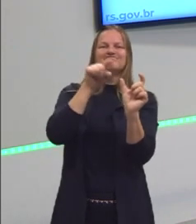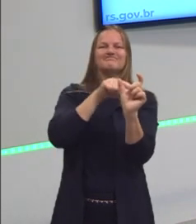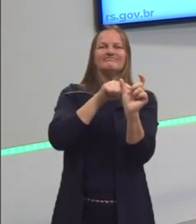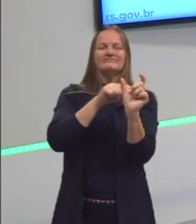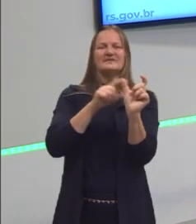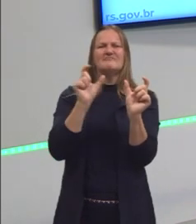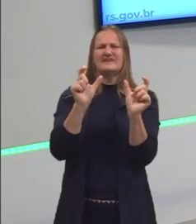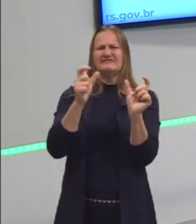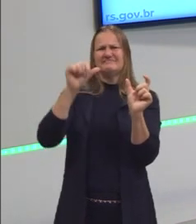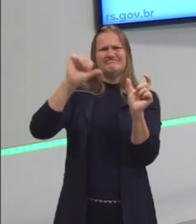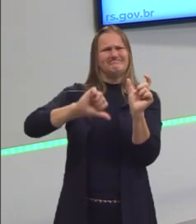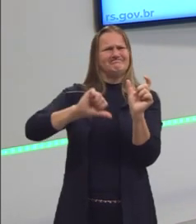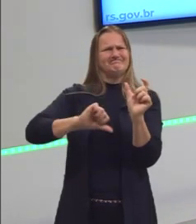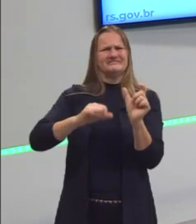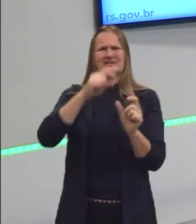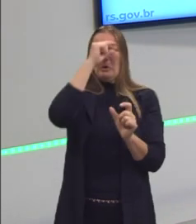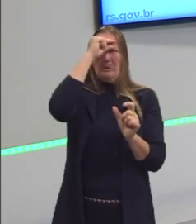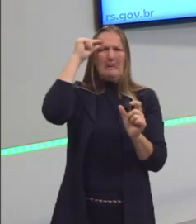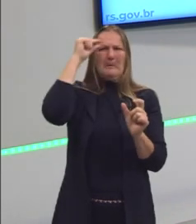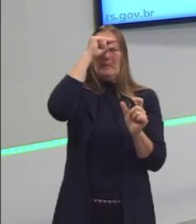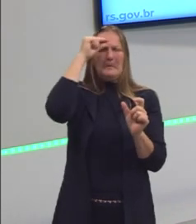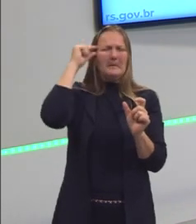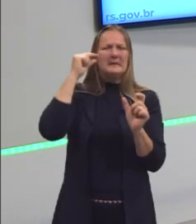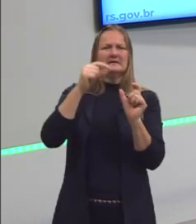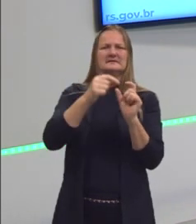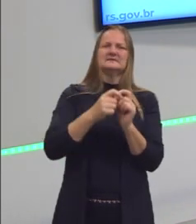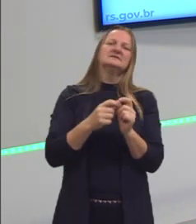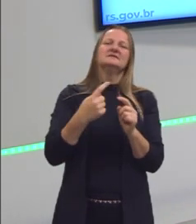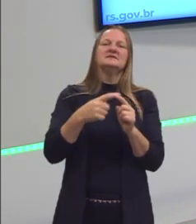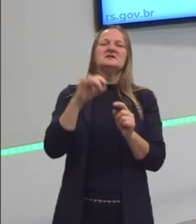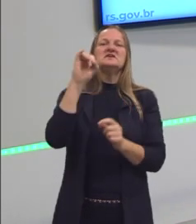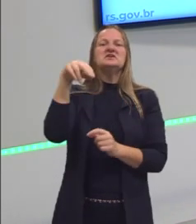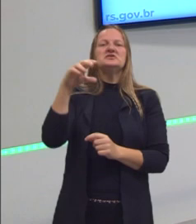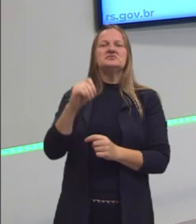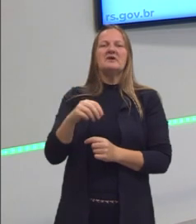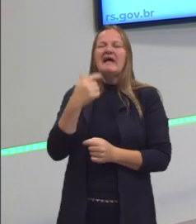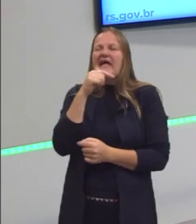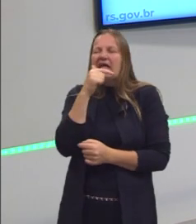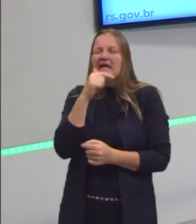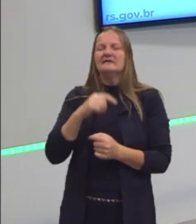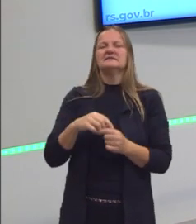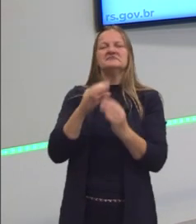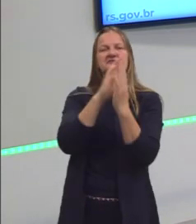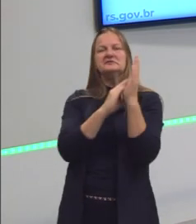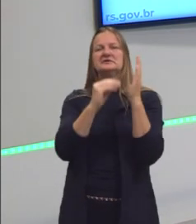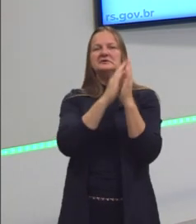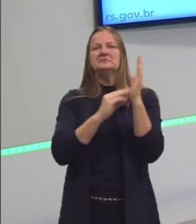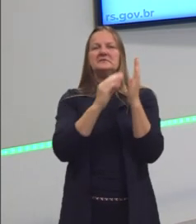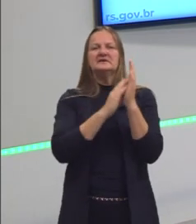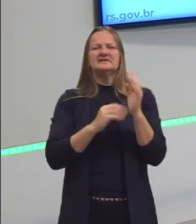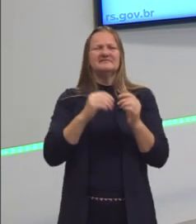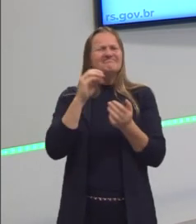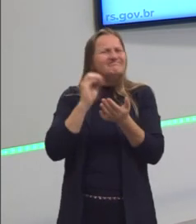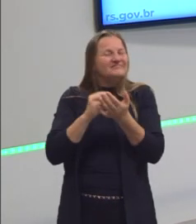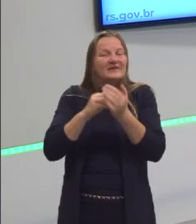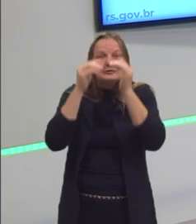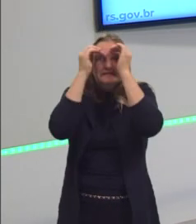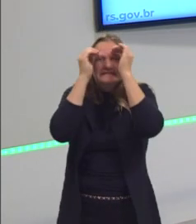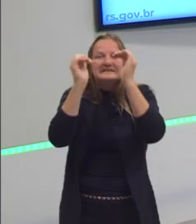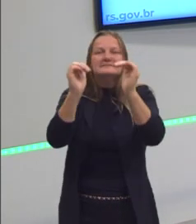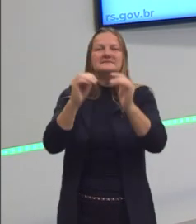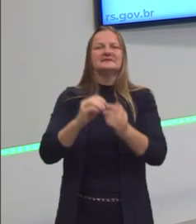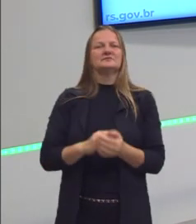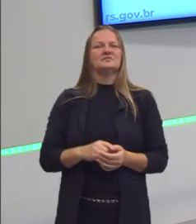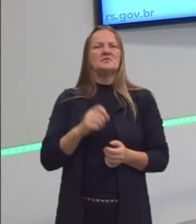pejorativo, muito caricato. E, às vezes, as pessoas falam índio e já fazem uma imitação que é desrespeitosa, já